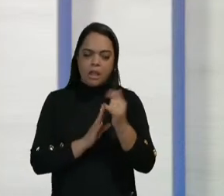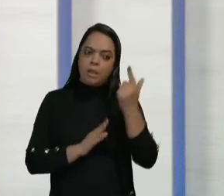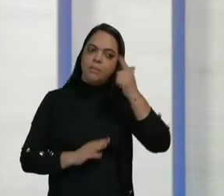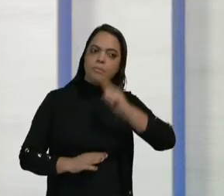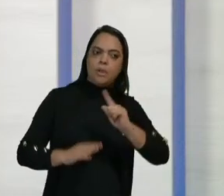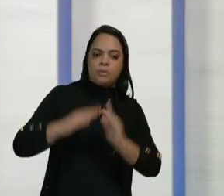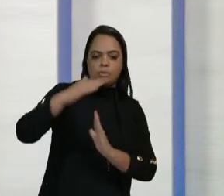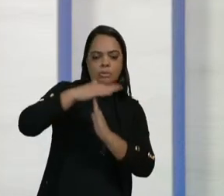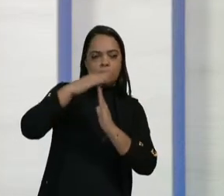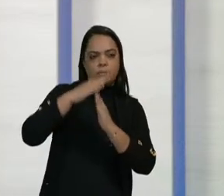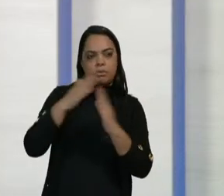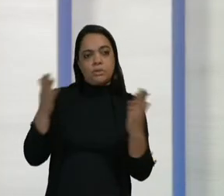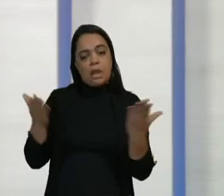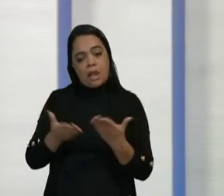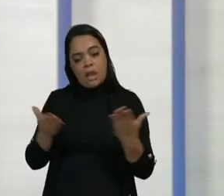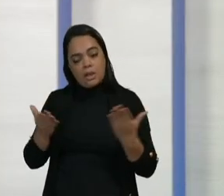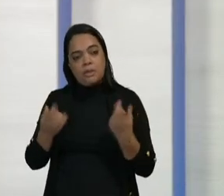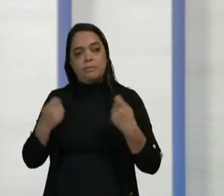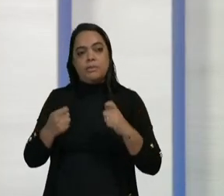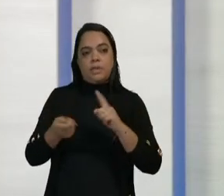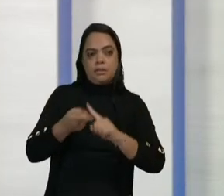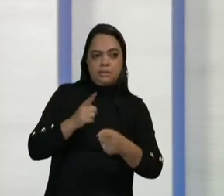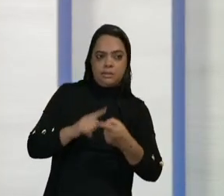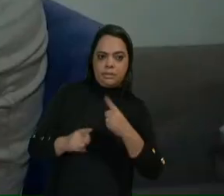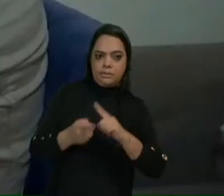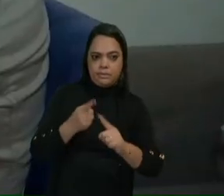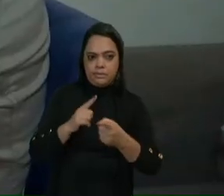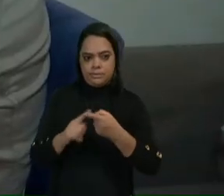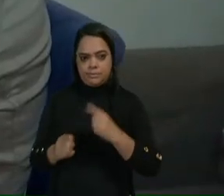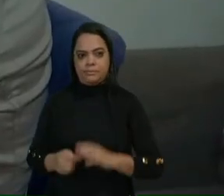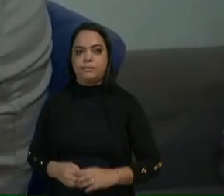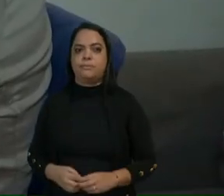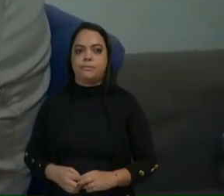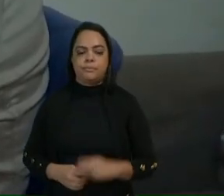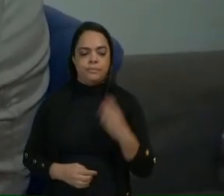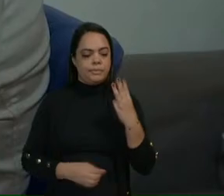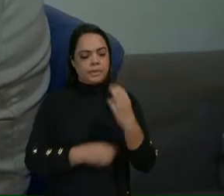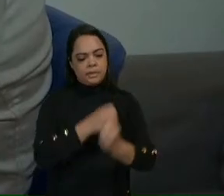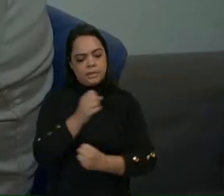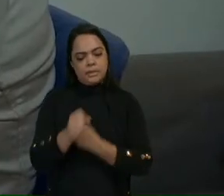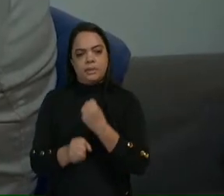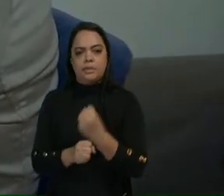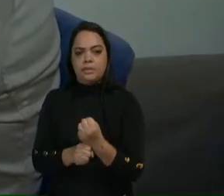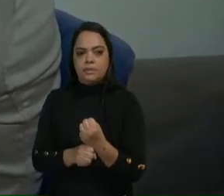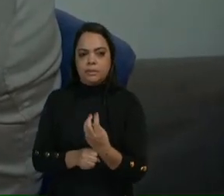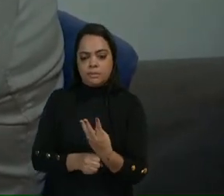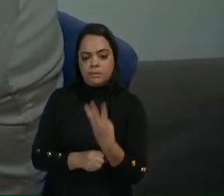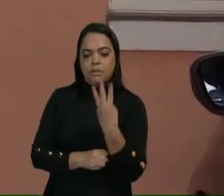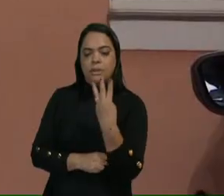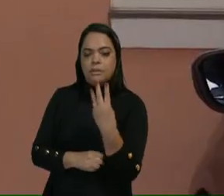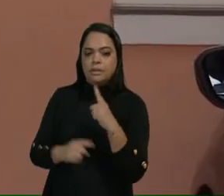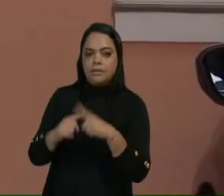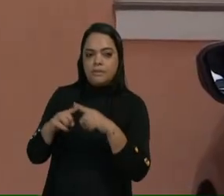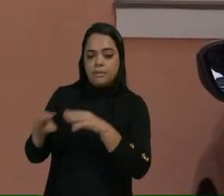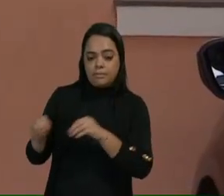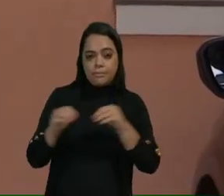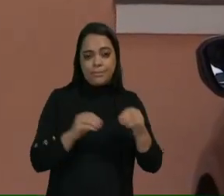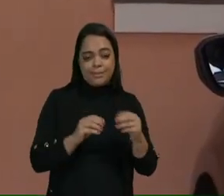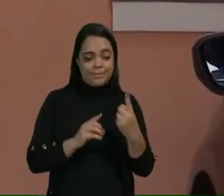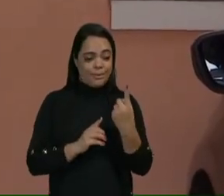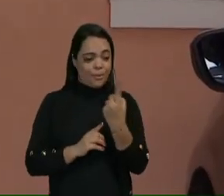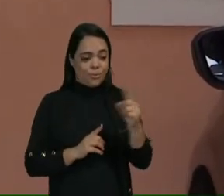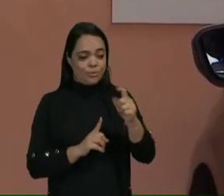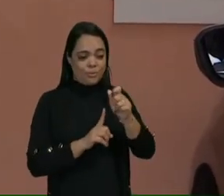teto, a solução agora é negociar. Três anos, três mudanças. A última, um mês atrás,